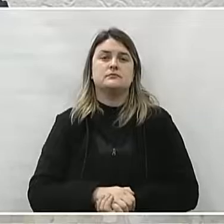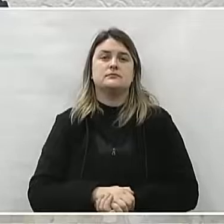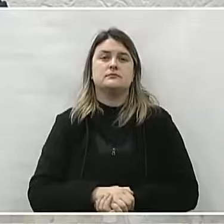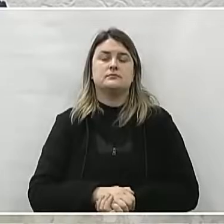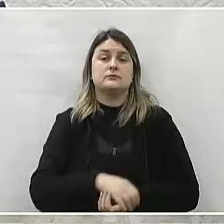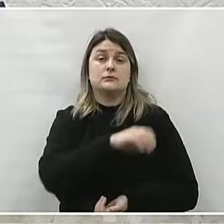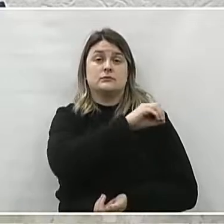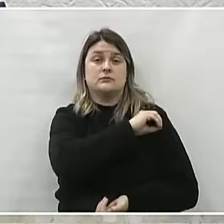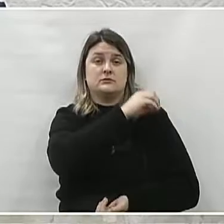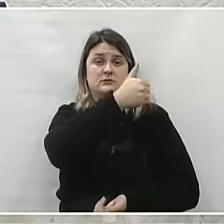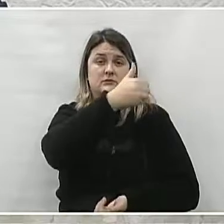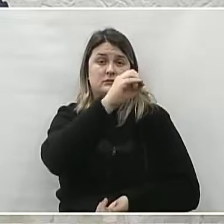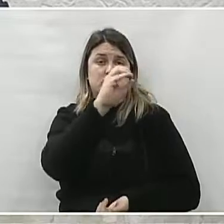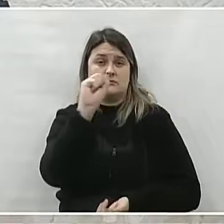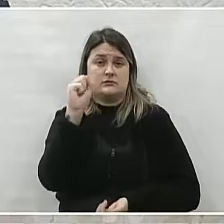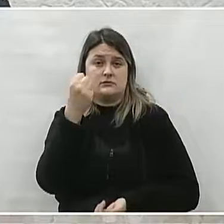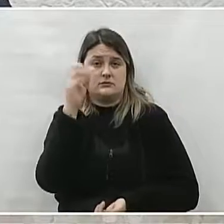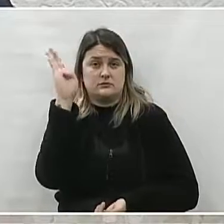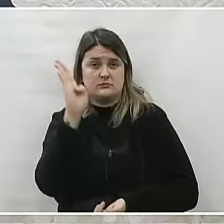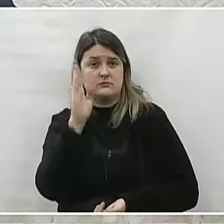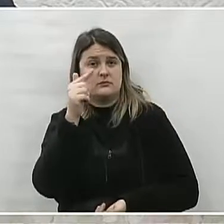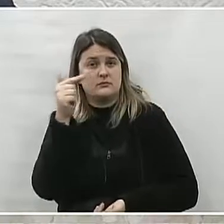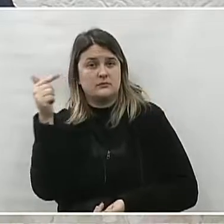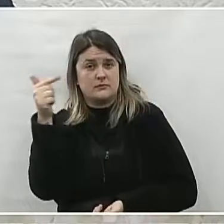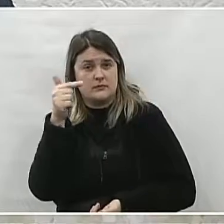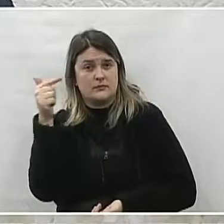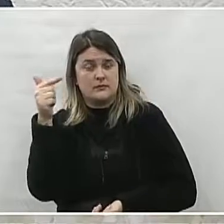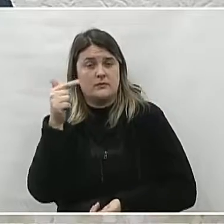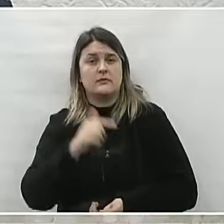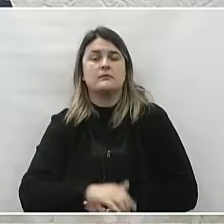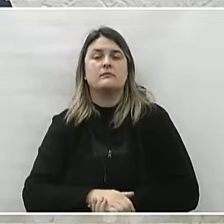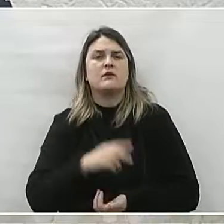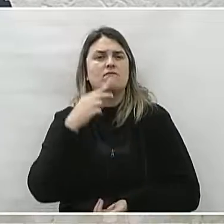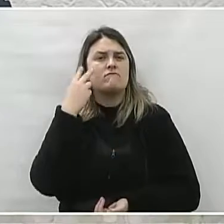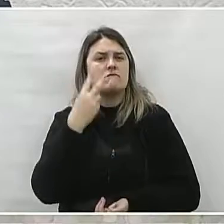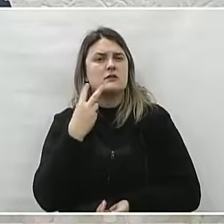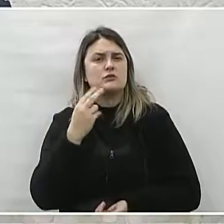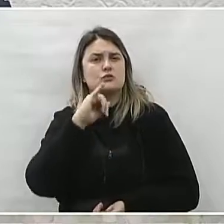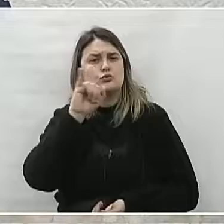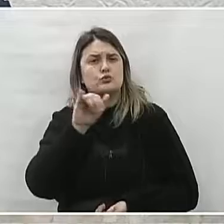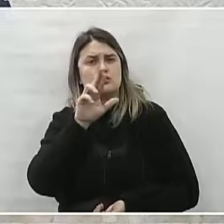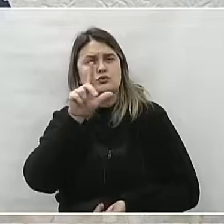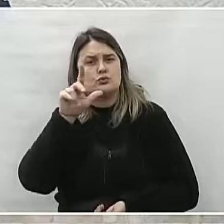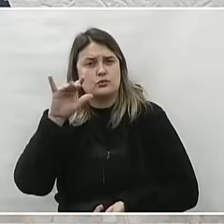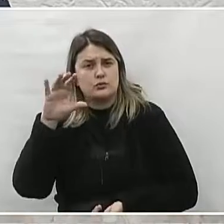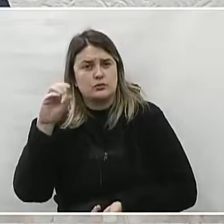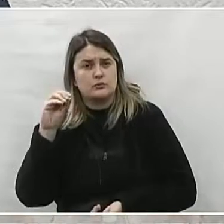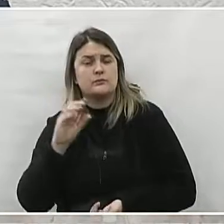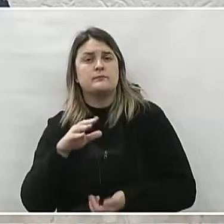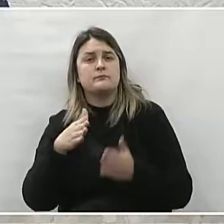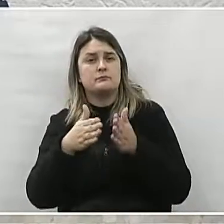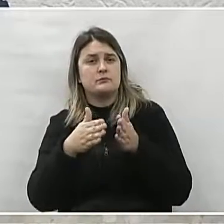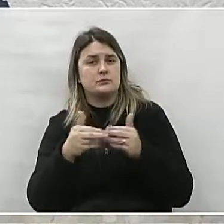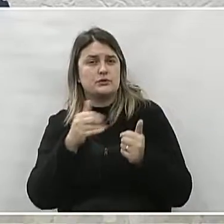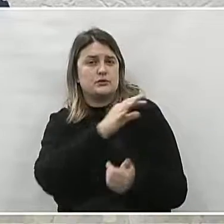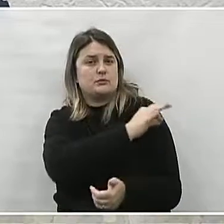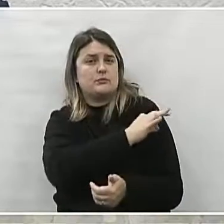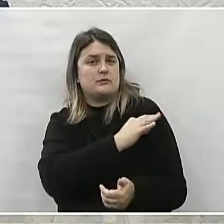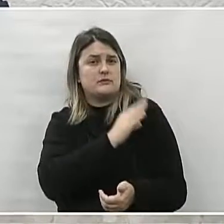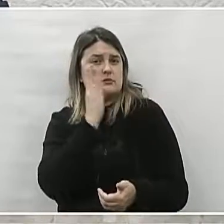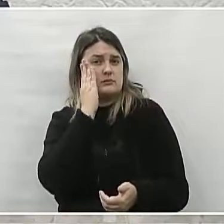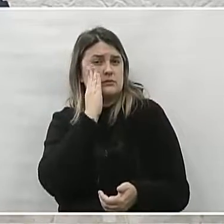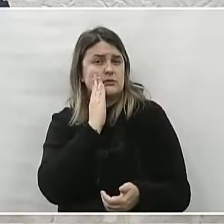Número 108 de 2022, do vereador Júlio Adilson Pires Filho. Ao senhor prefeito